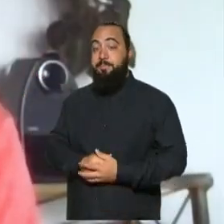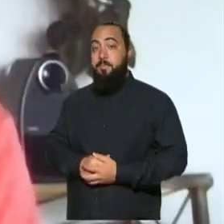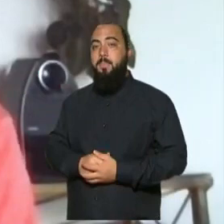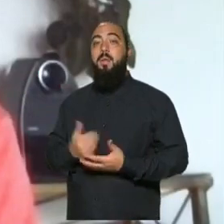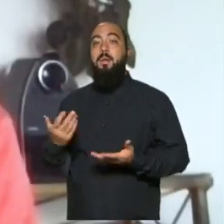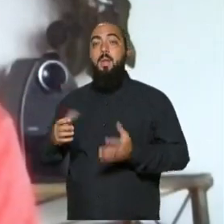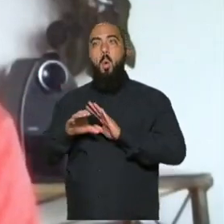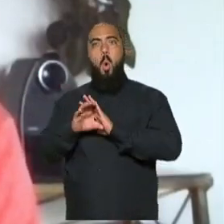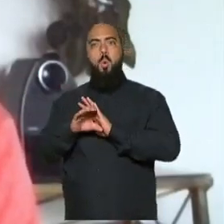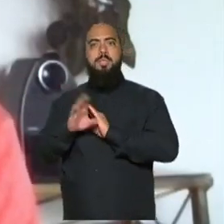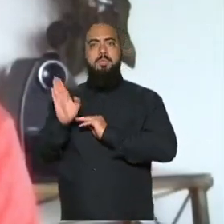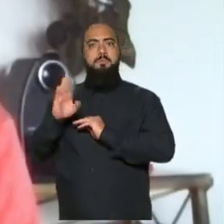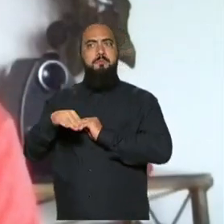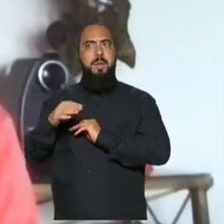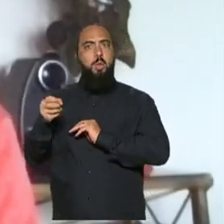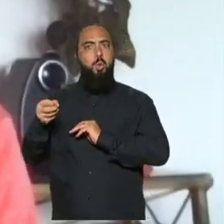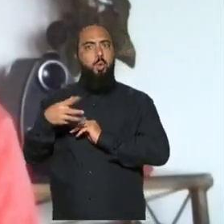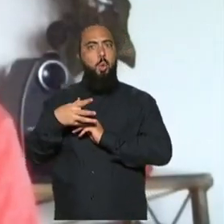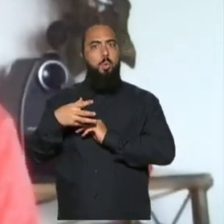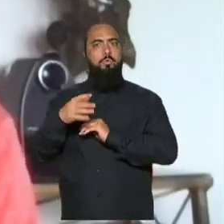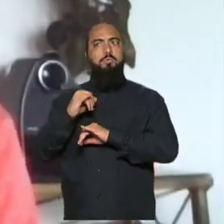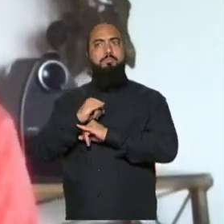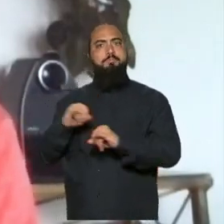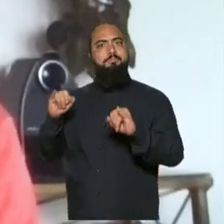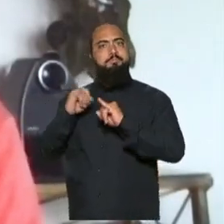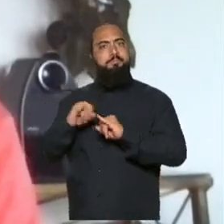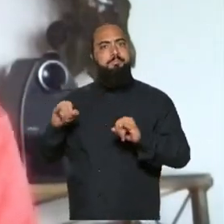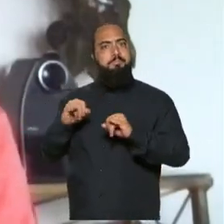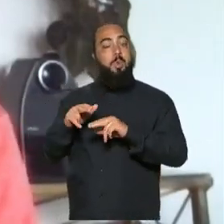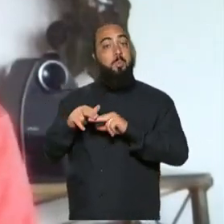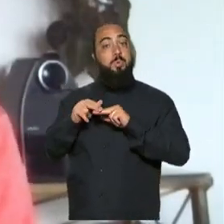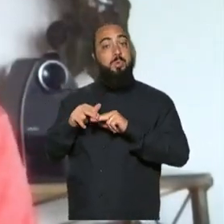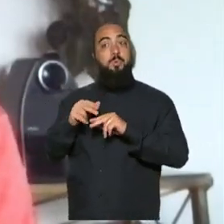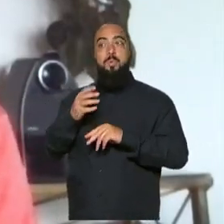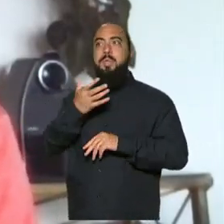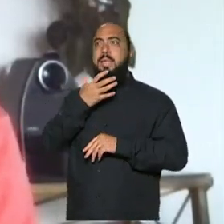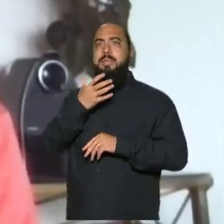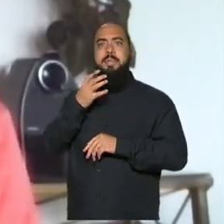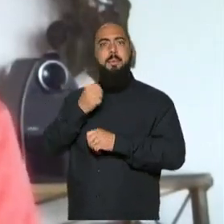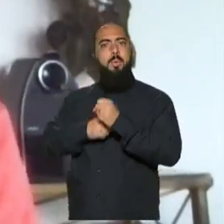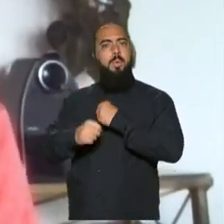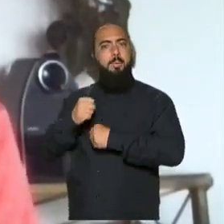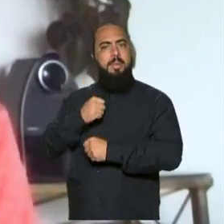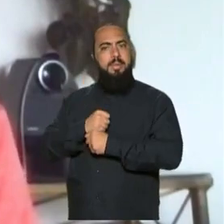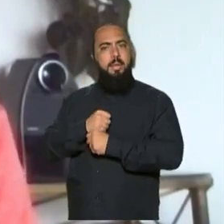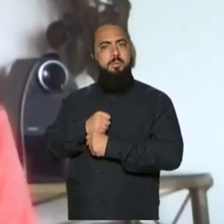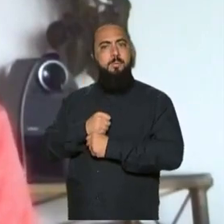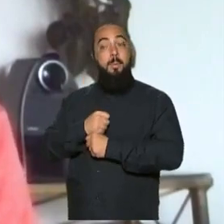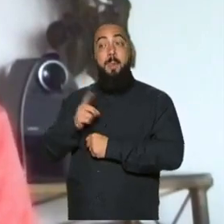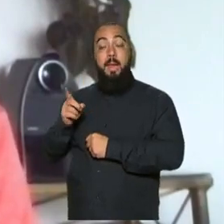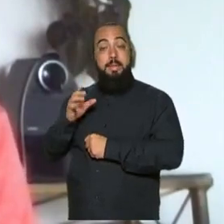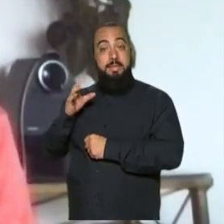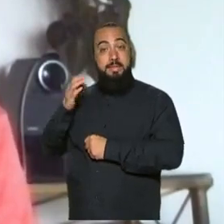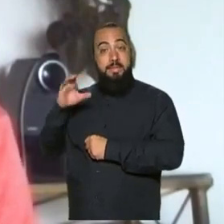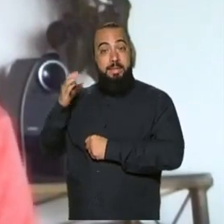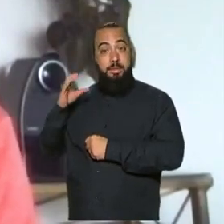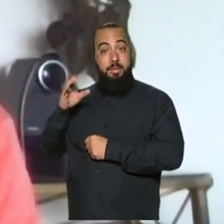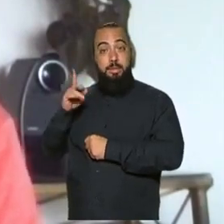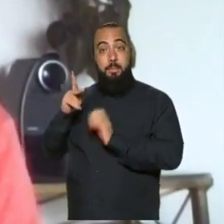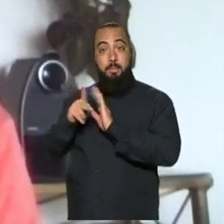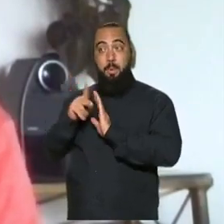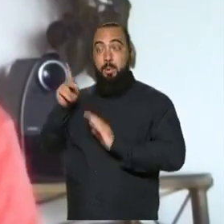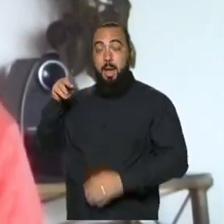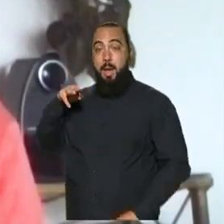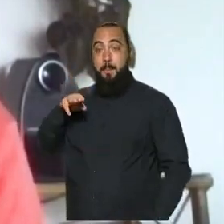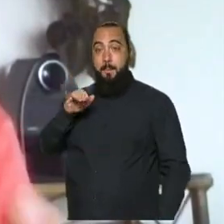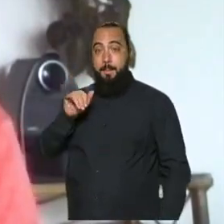recentemente aí na mídia por conta de dezembro do ano passado. Esses cientistas da Universidade de Miami